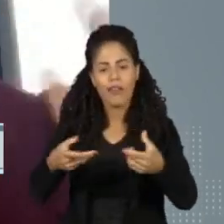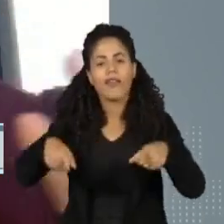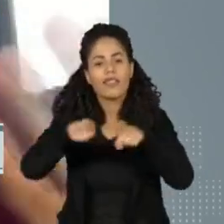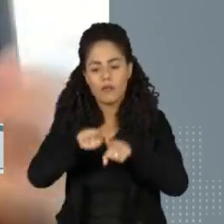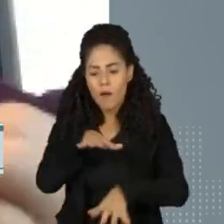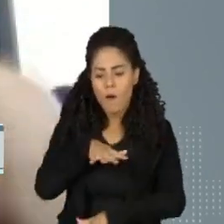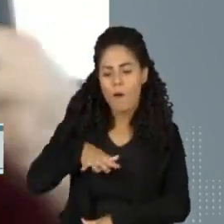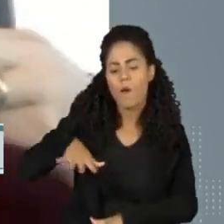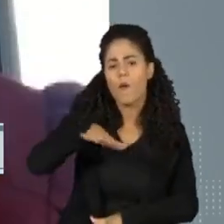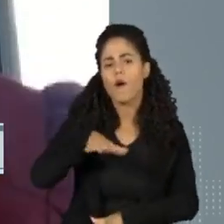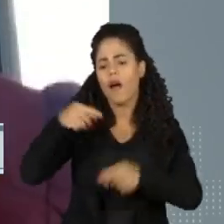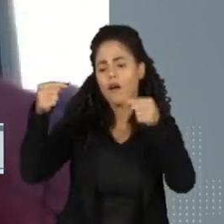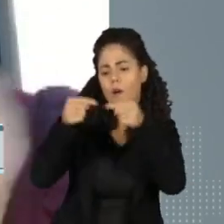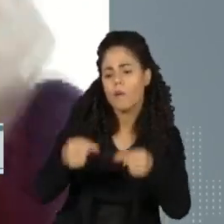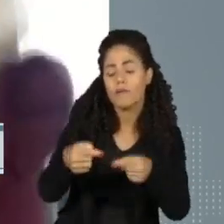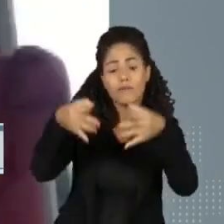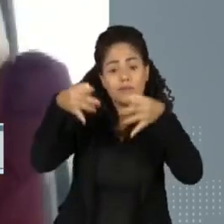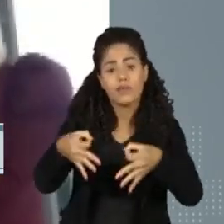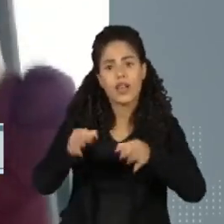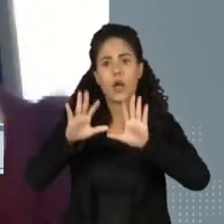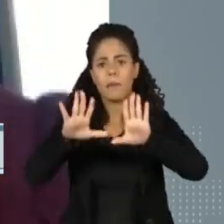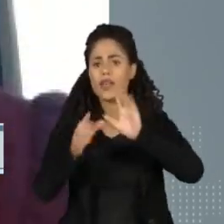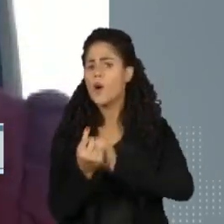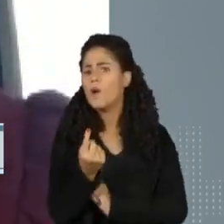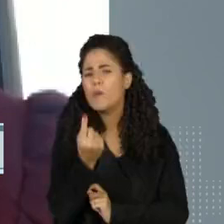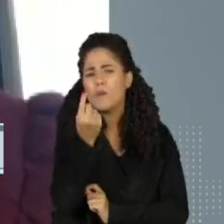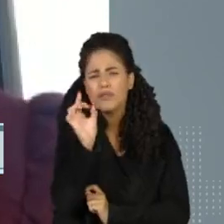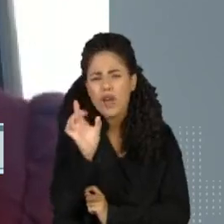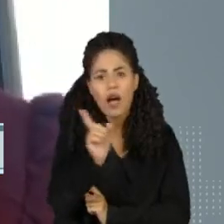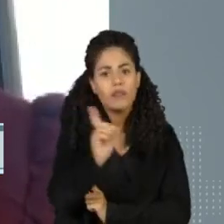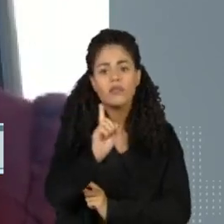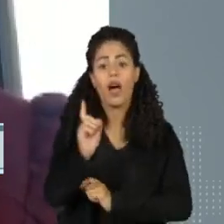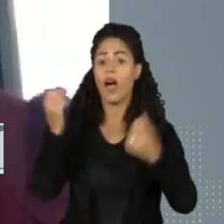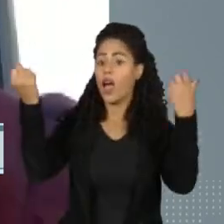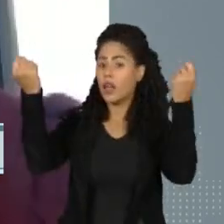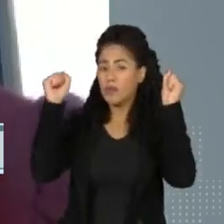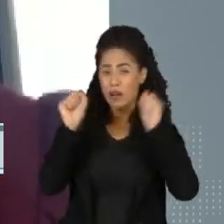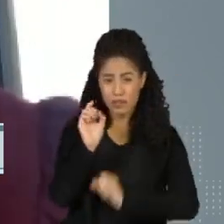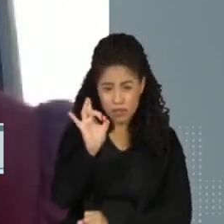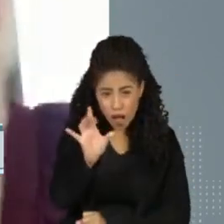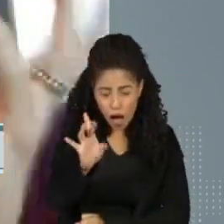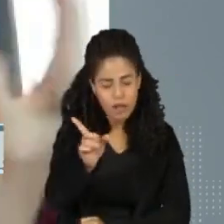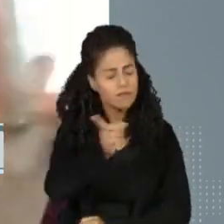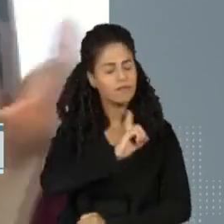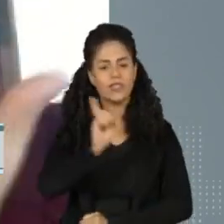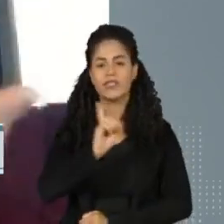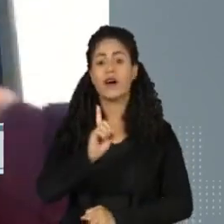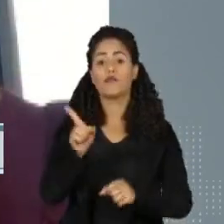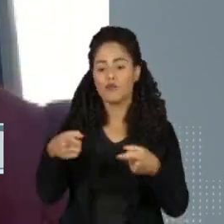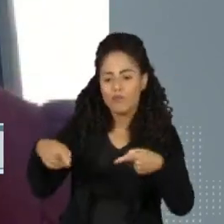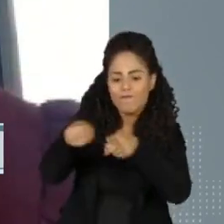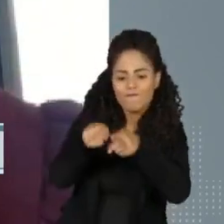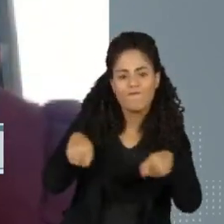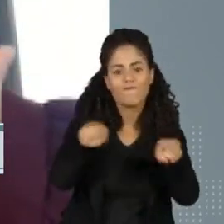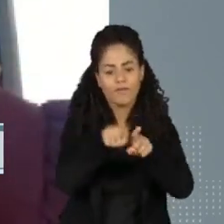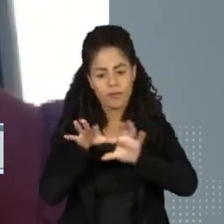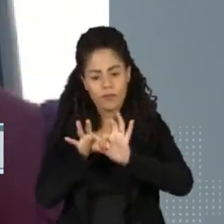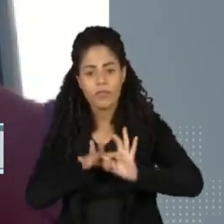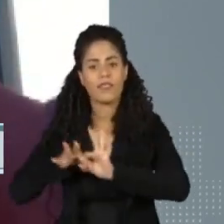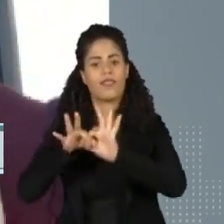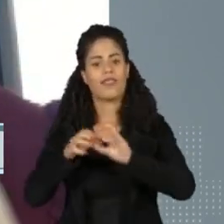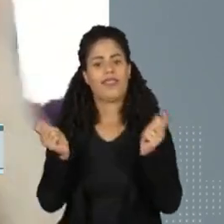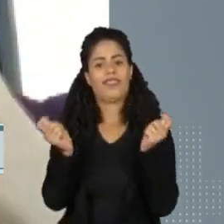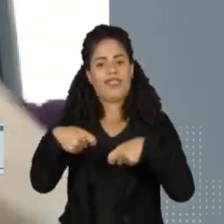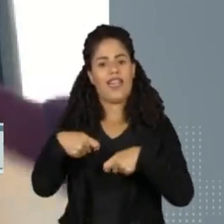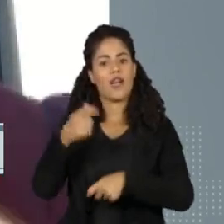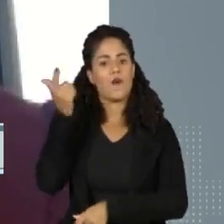ambiente às vezes adequado. Na verdade, não é uma coisa isolada, não é um exercício físico isolado, mas todo um conjunto ambiental